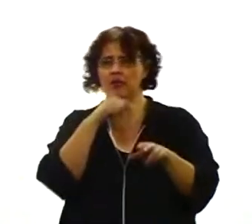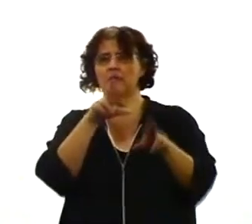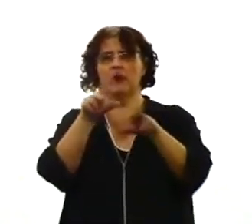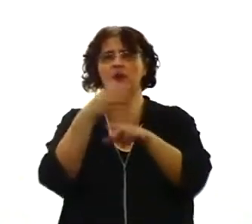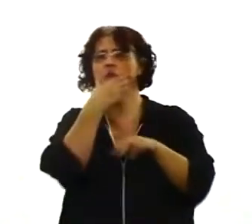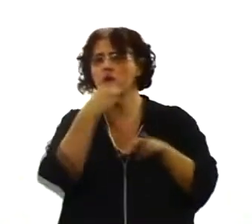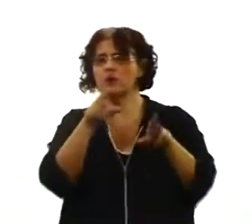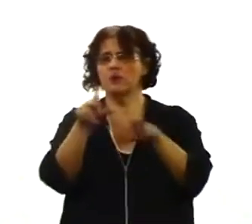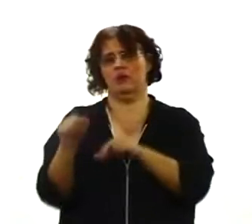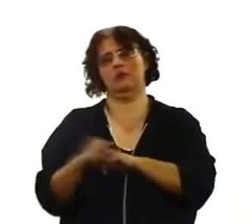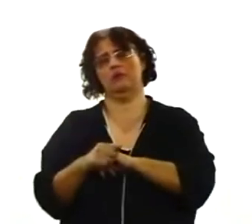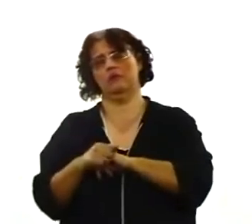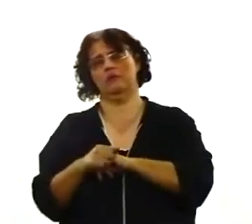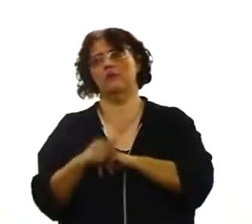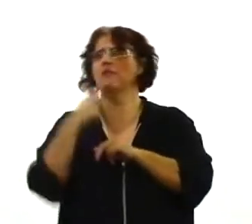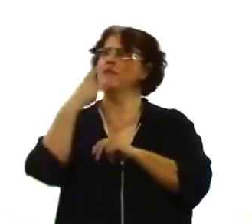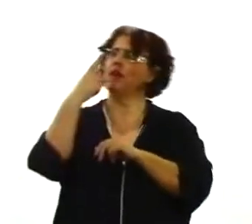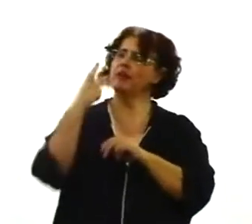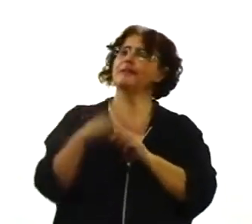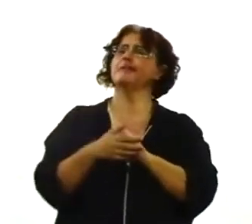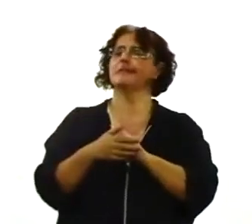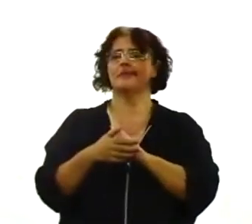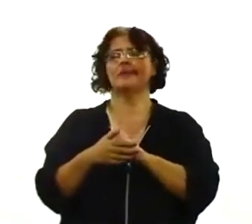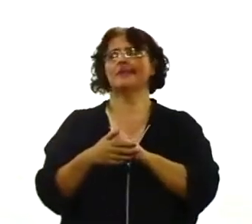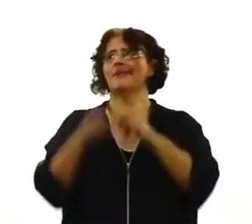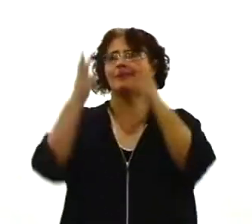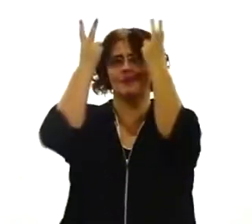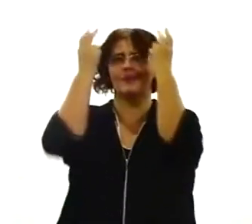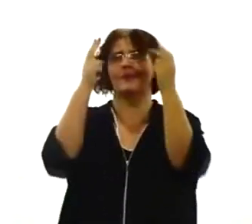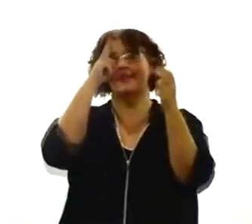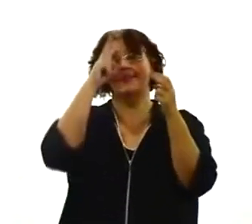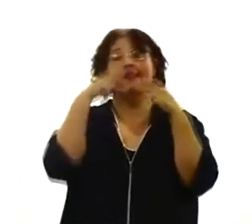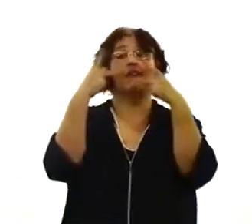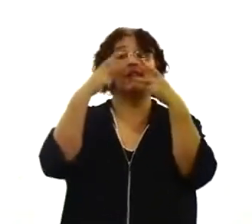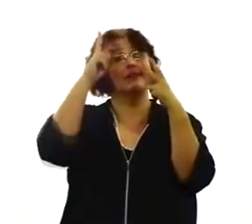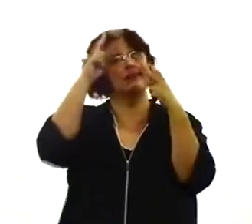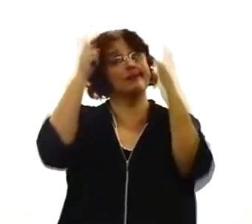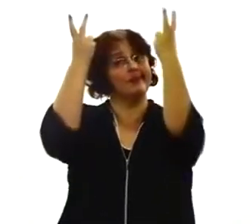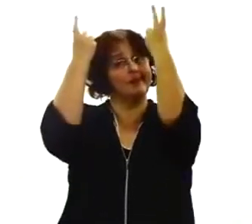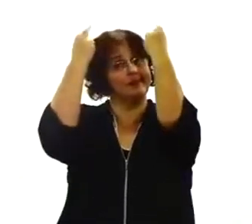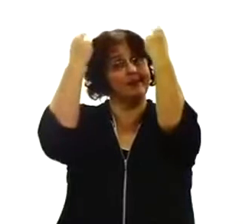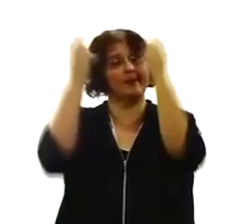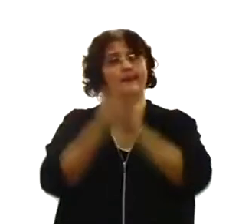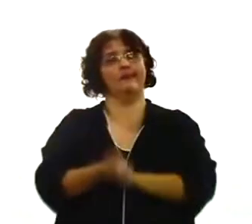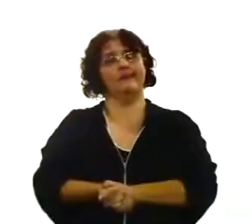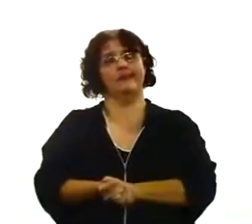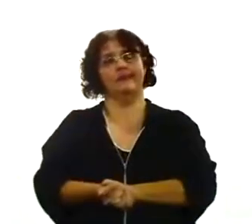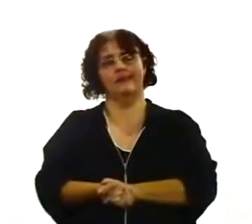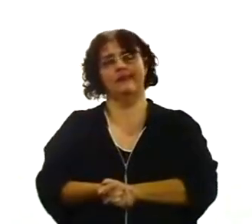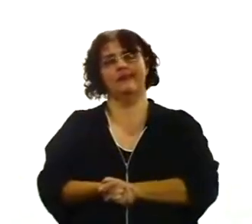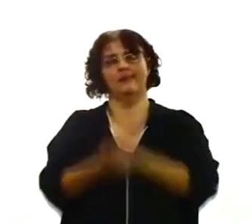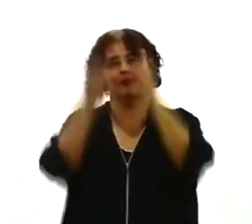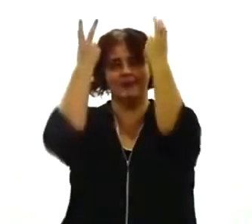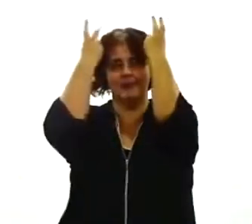e em amor lhes ajudar a compreender o que é a dupla solidariedade. Por que é que nós comemoramos a Páscoa